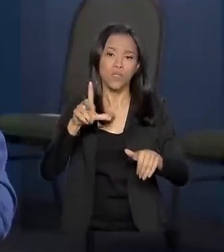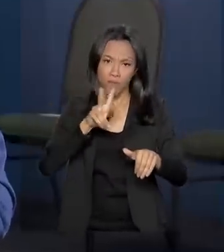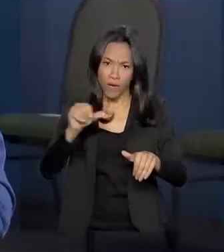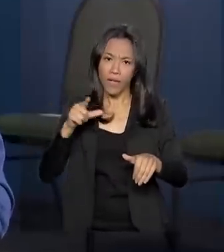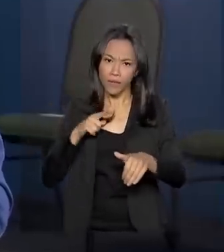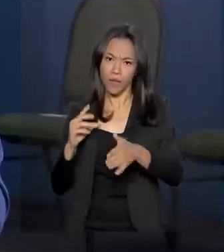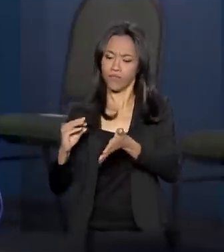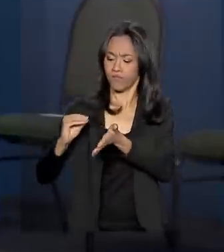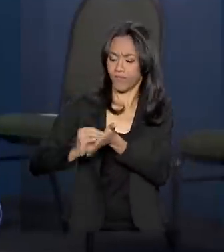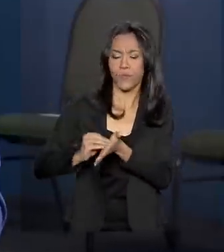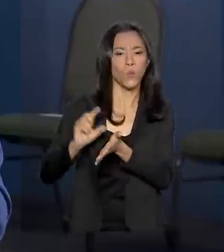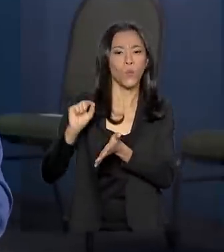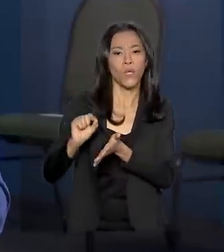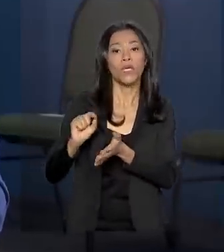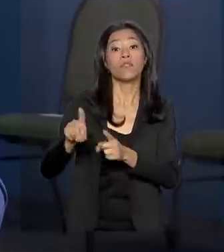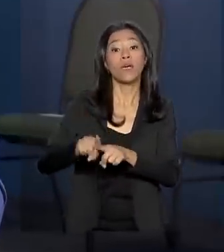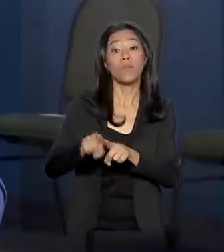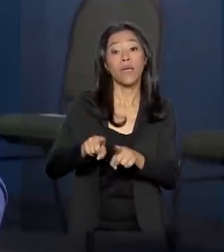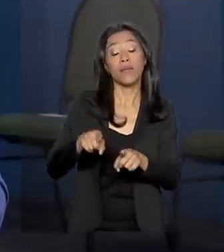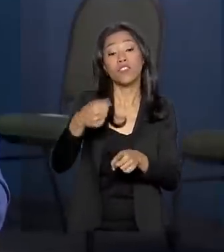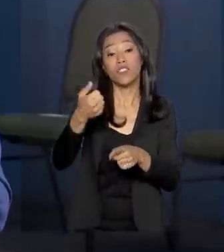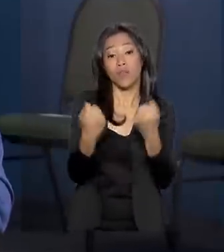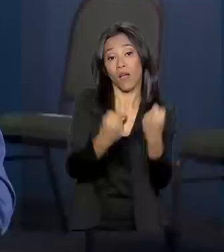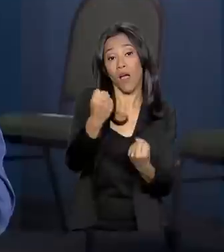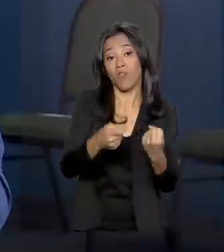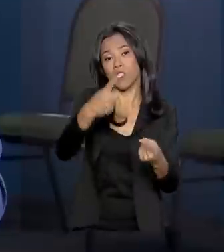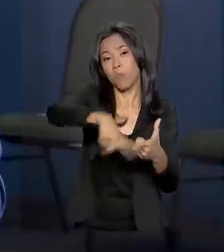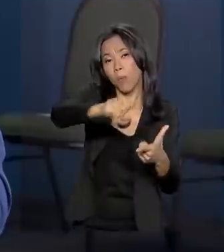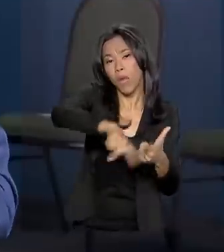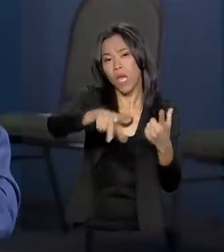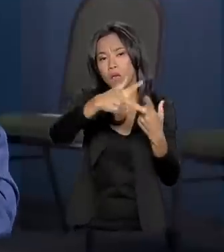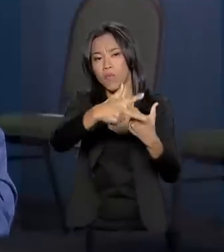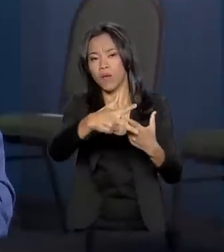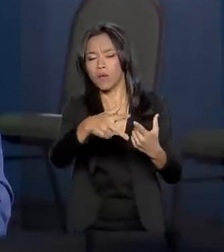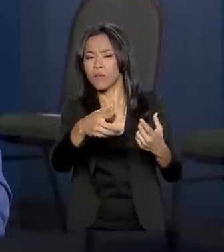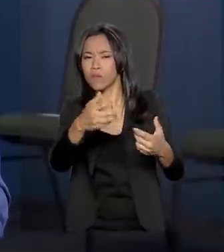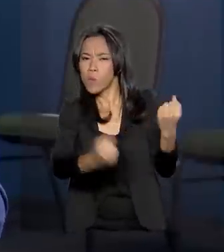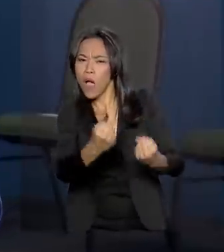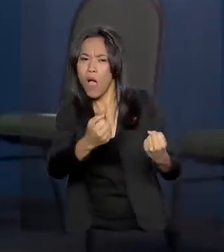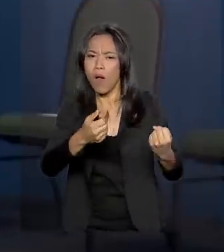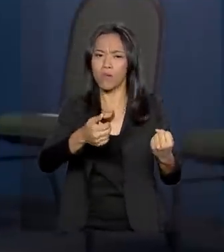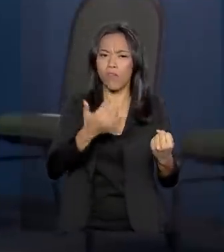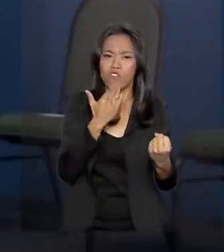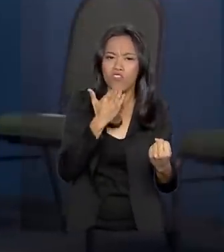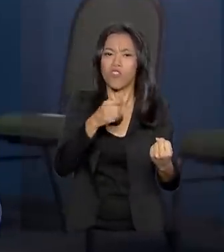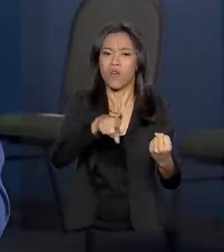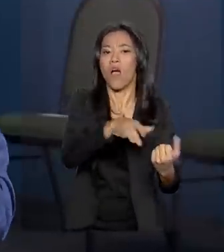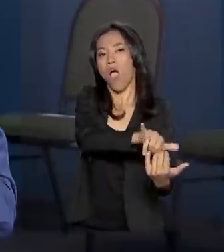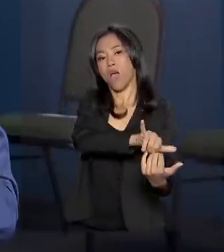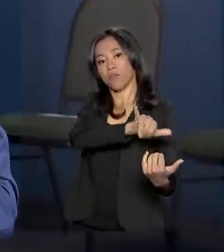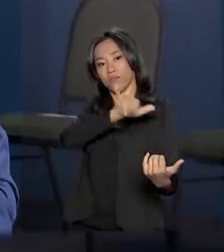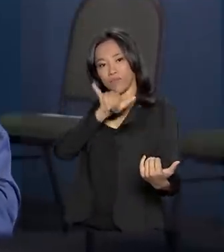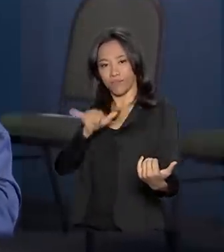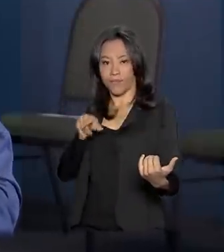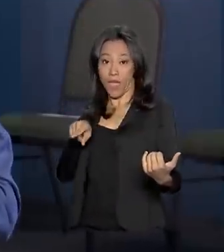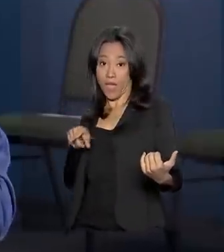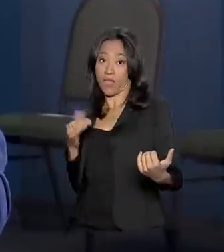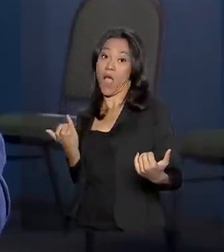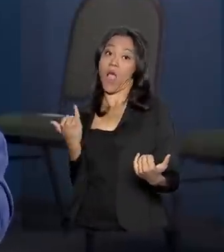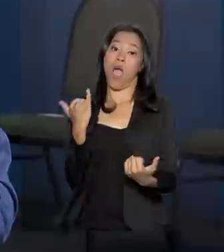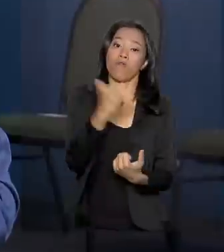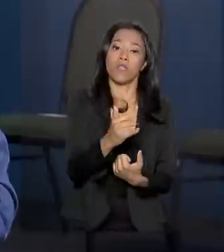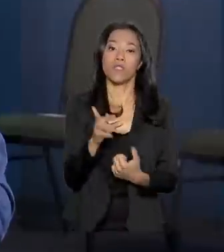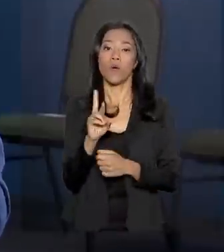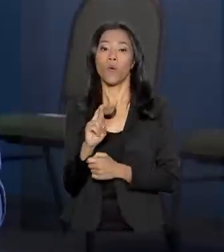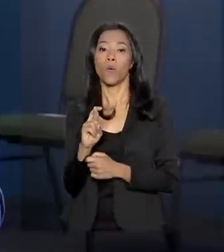recall de veículos. E hoje também, Carla, será assinado aqui um acordo de cooperação técnica entre a Anvisa e a Senacom para